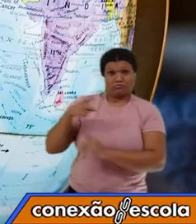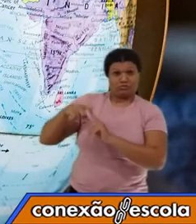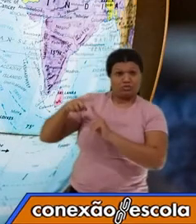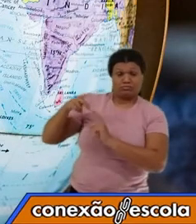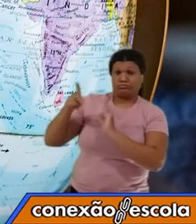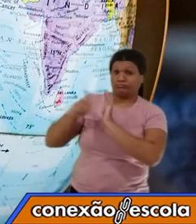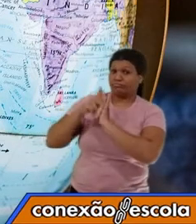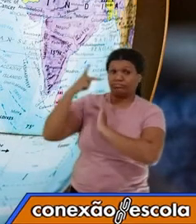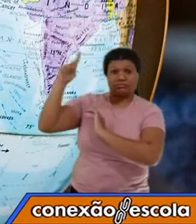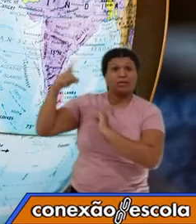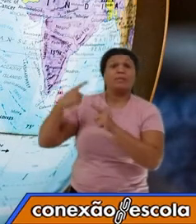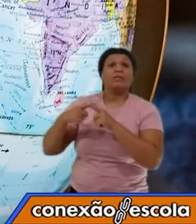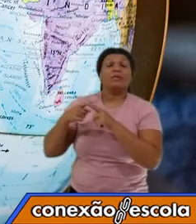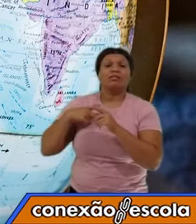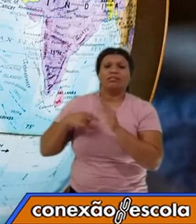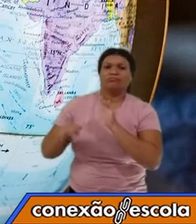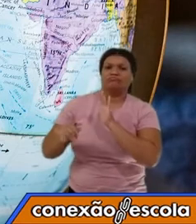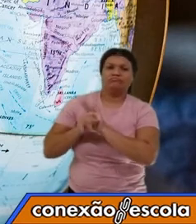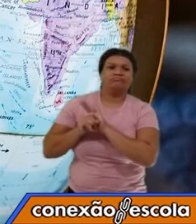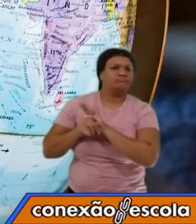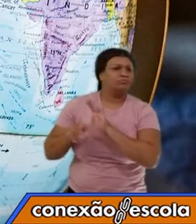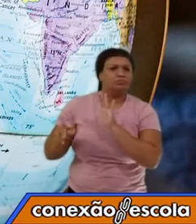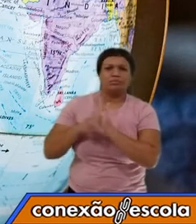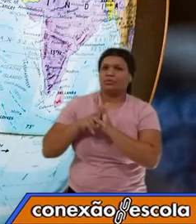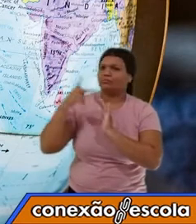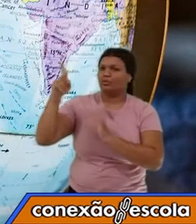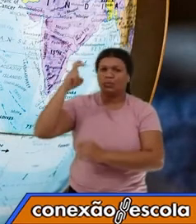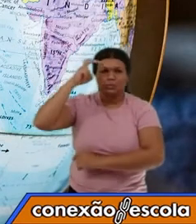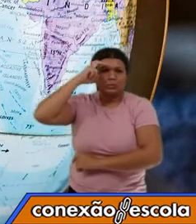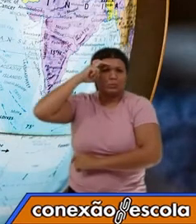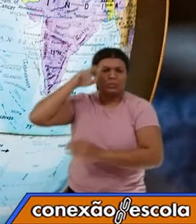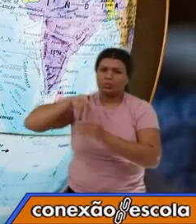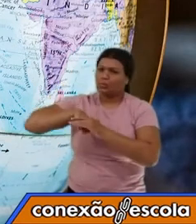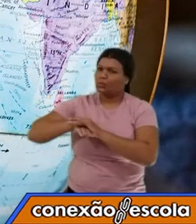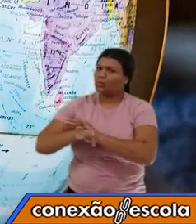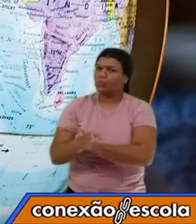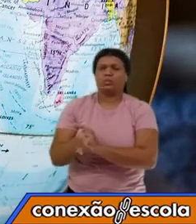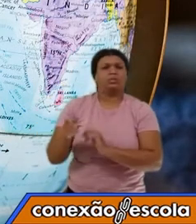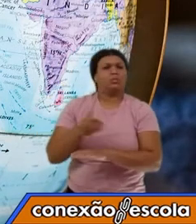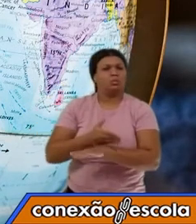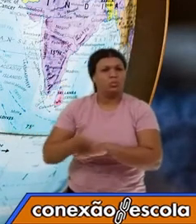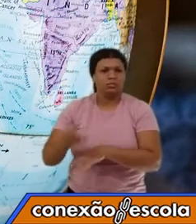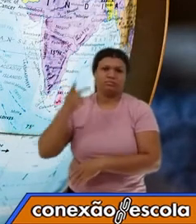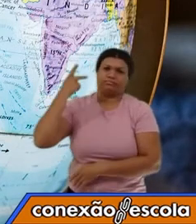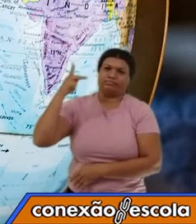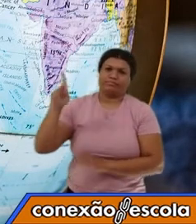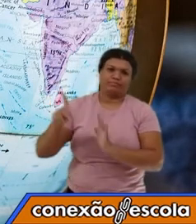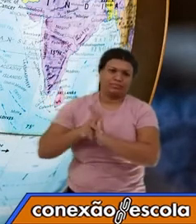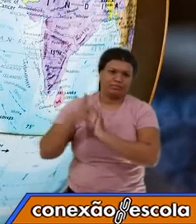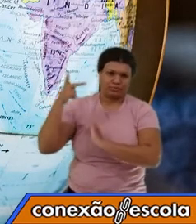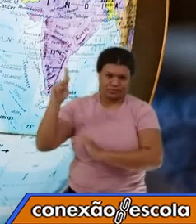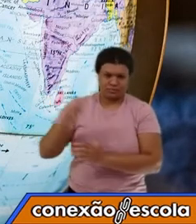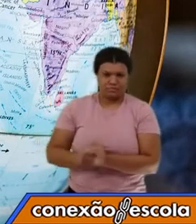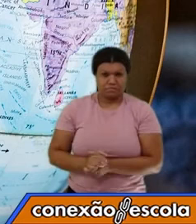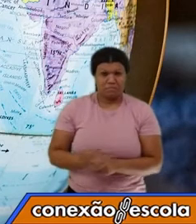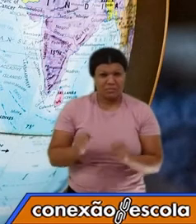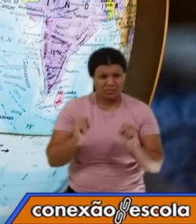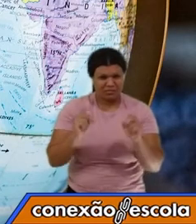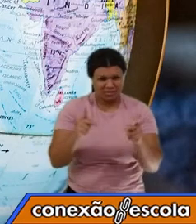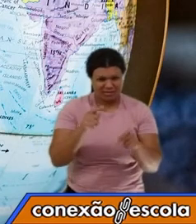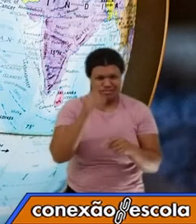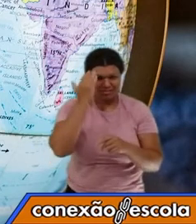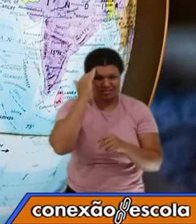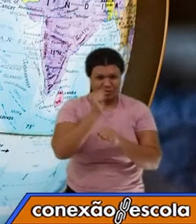traz a identidade naquela comunidade. A cultura e a identidade. Joinha, pessoal.